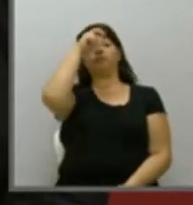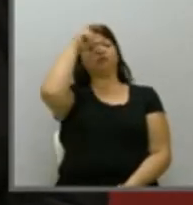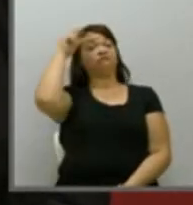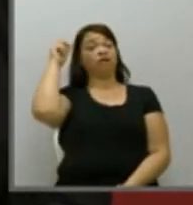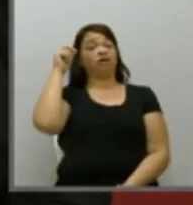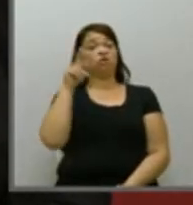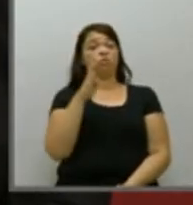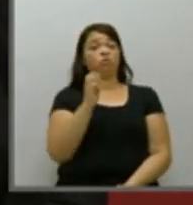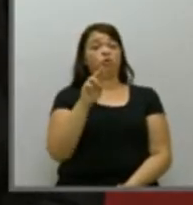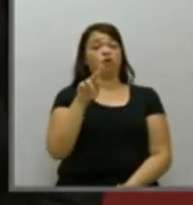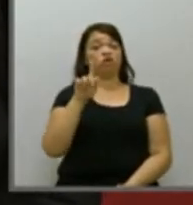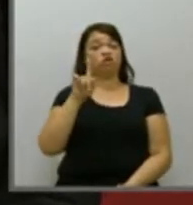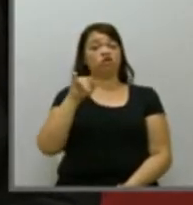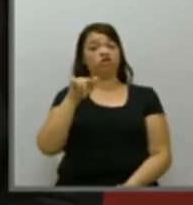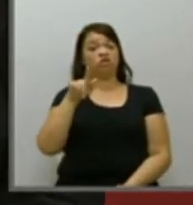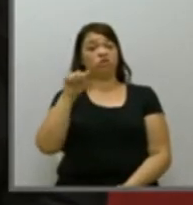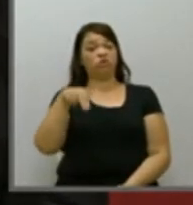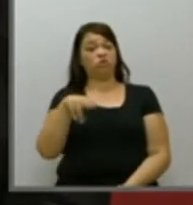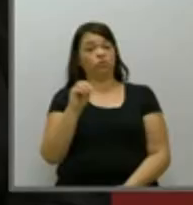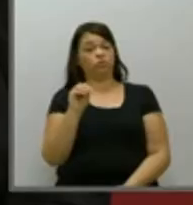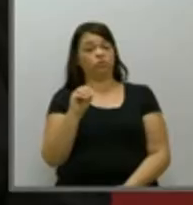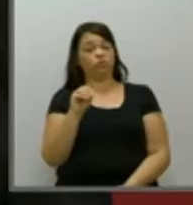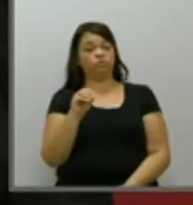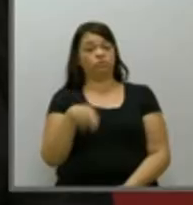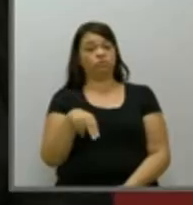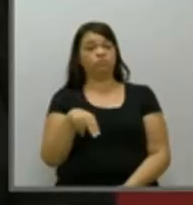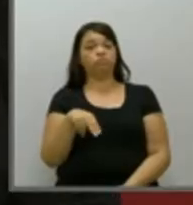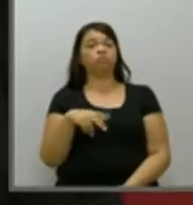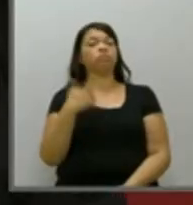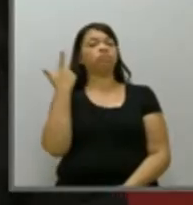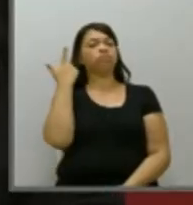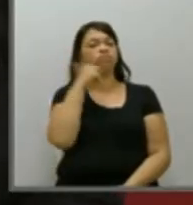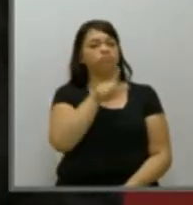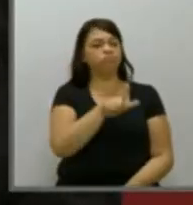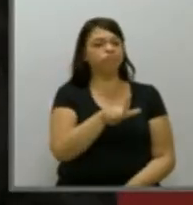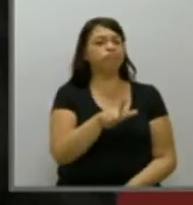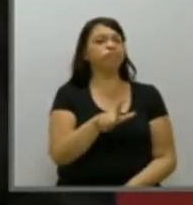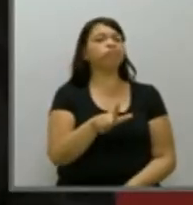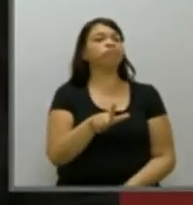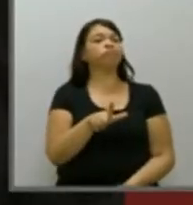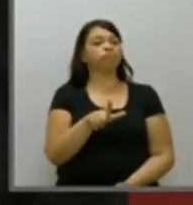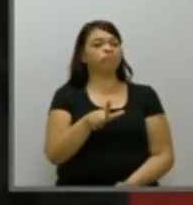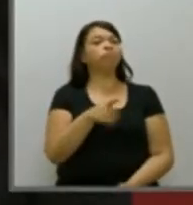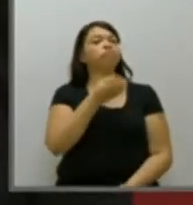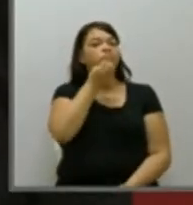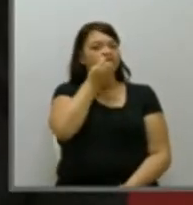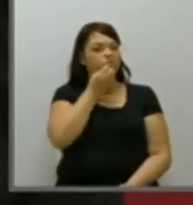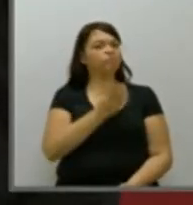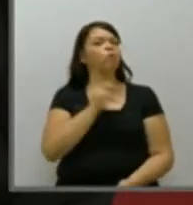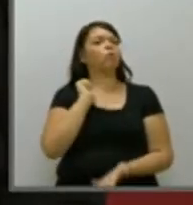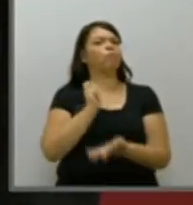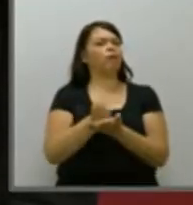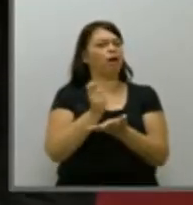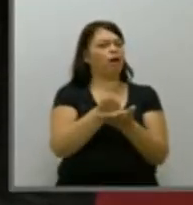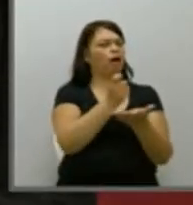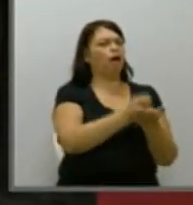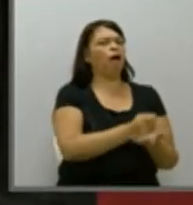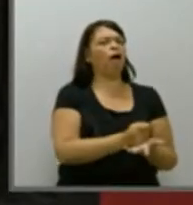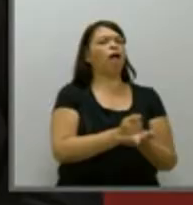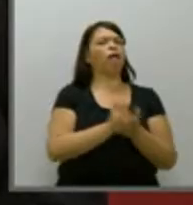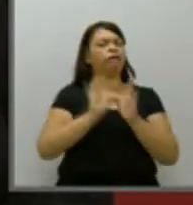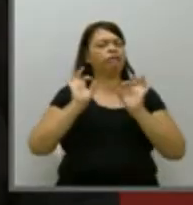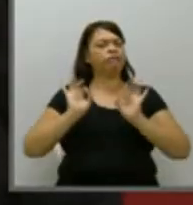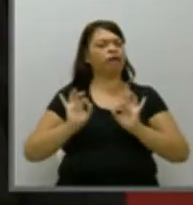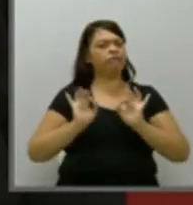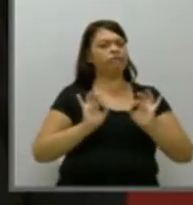adquiriu um prestígio, digamos assim, de que era bom pagador de contas. Aí,